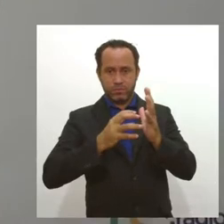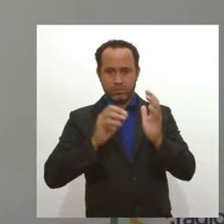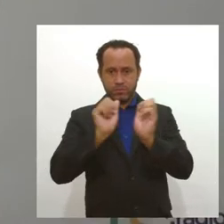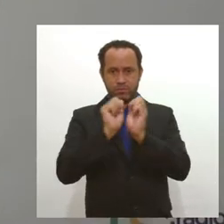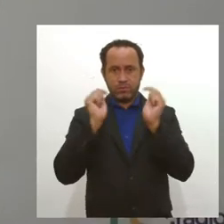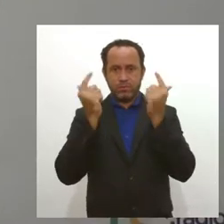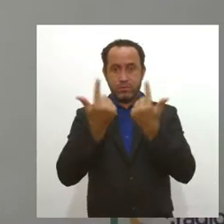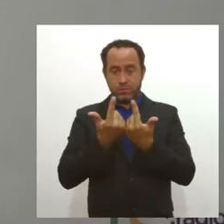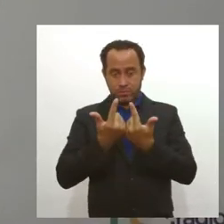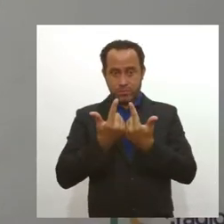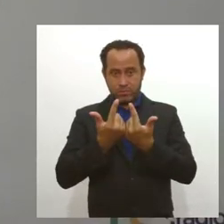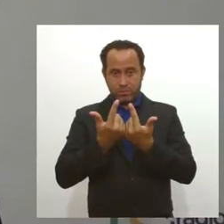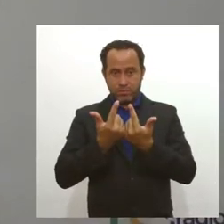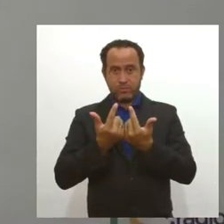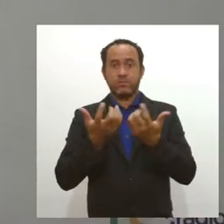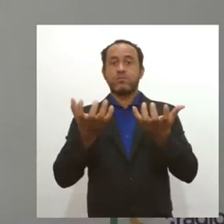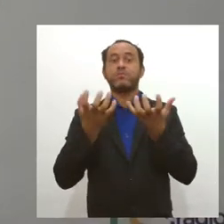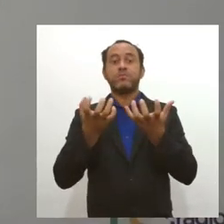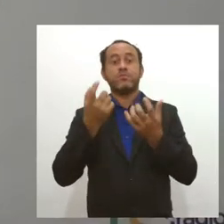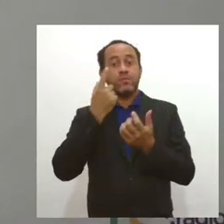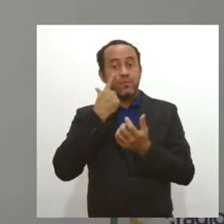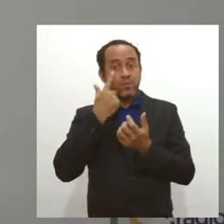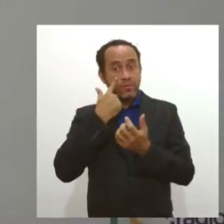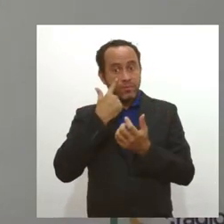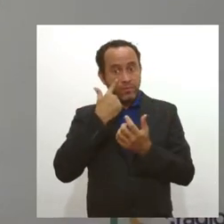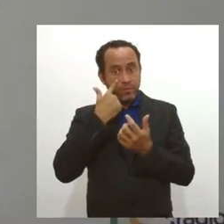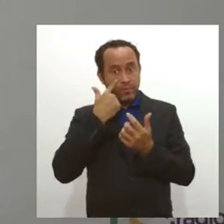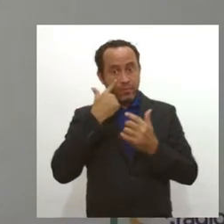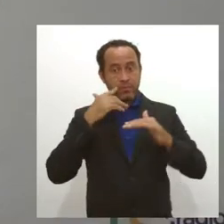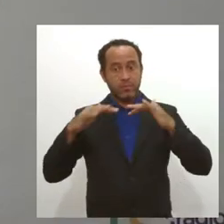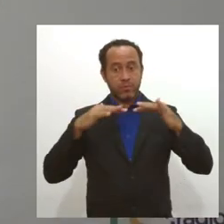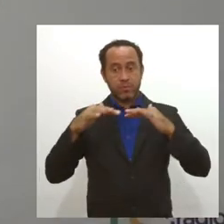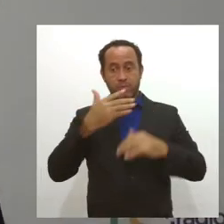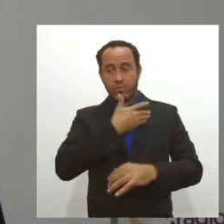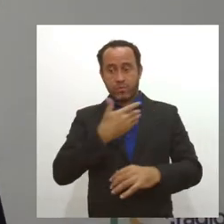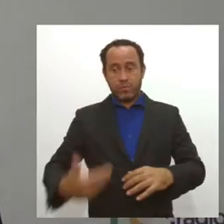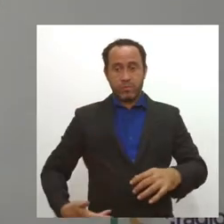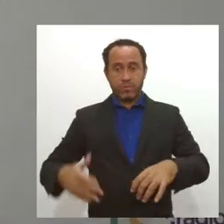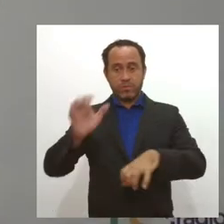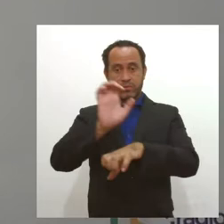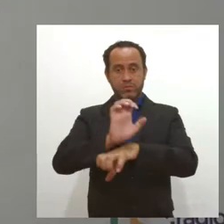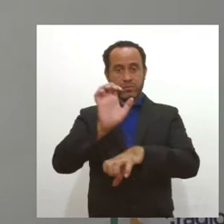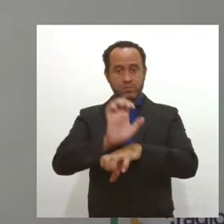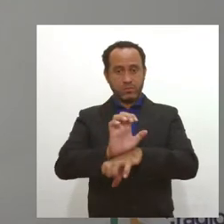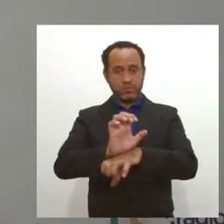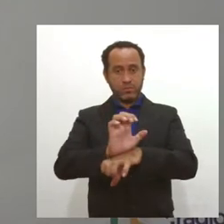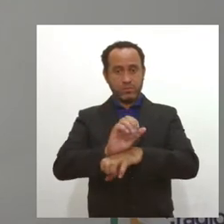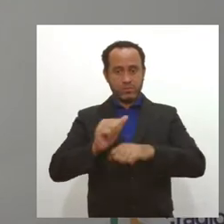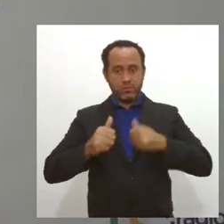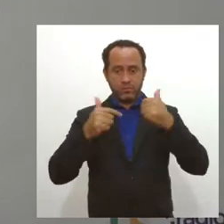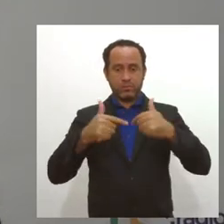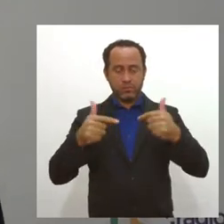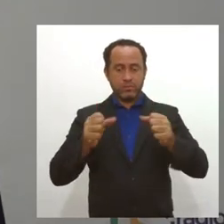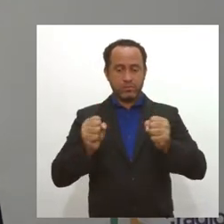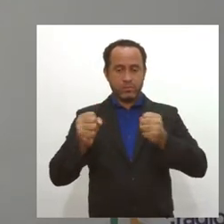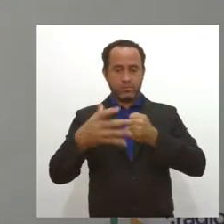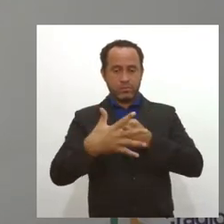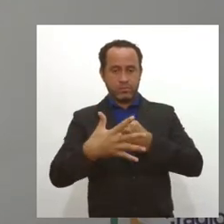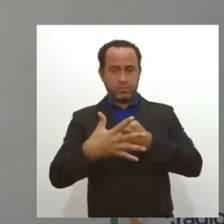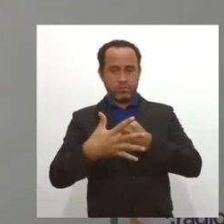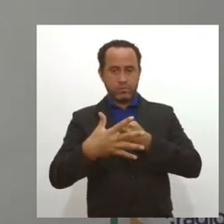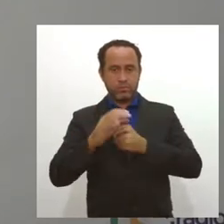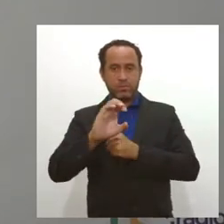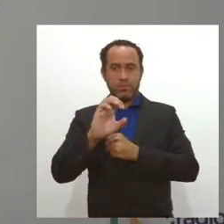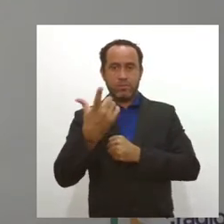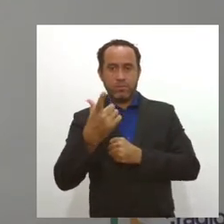Basicamente, a gente quer analisar as ações e omissões do governo estadual no enfrentamento à Covid. Lógico,